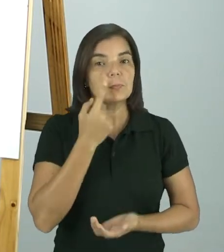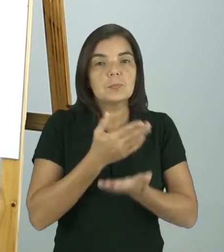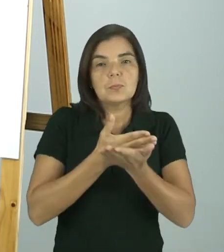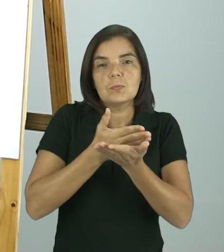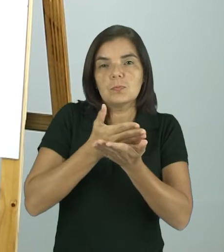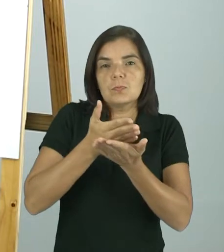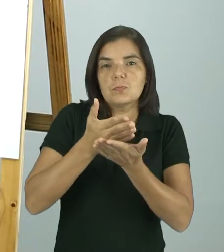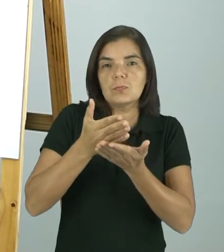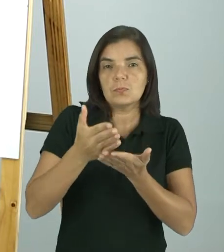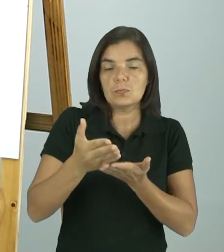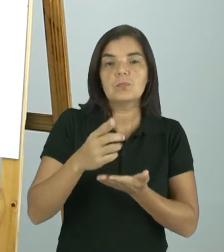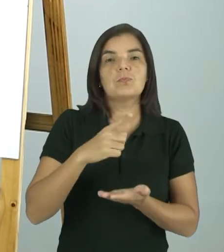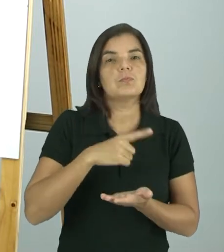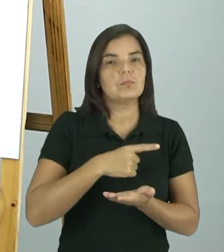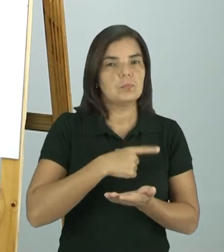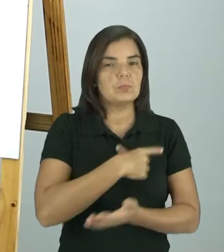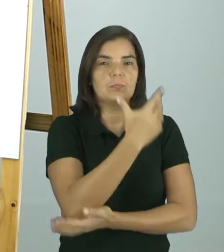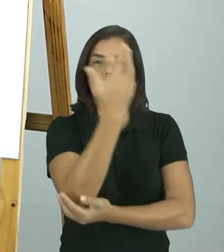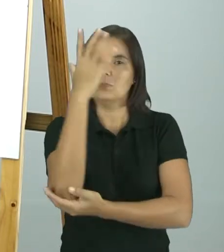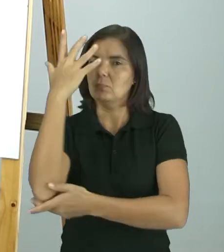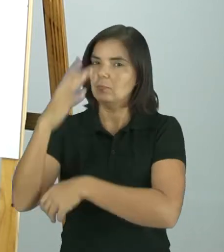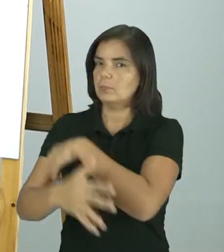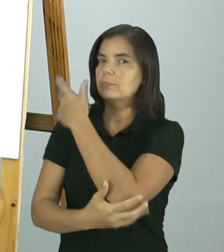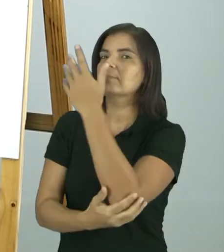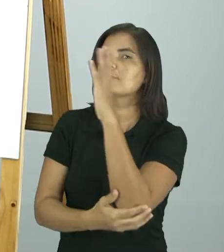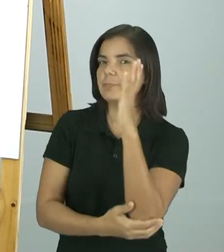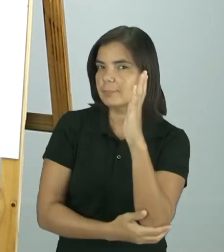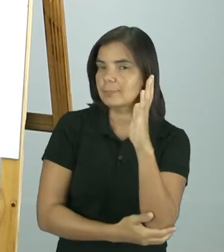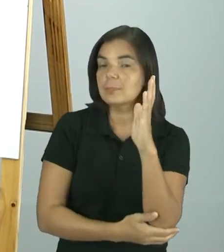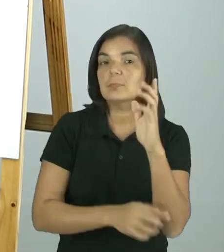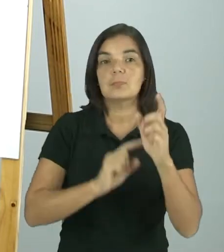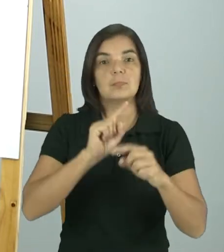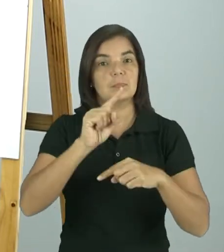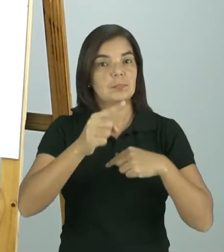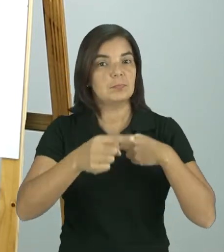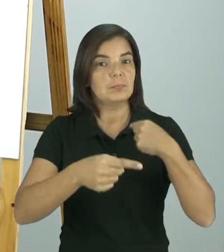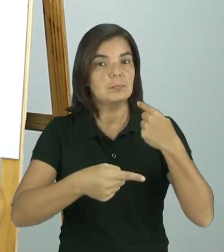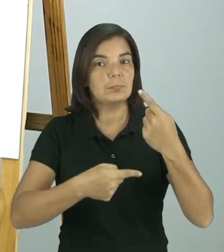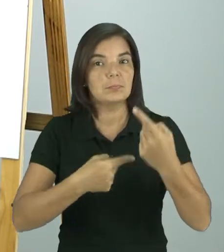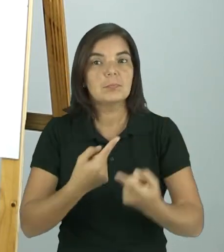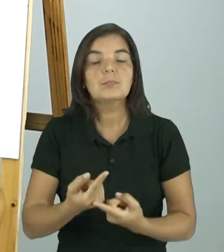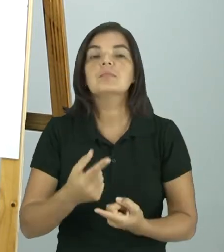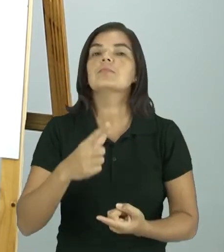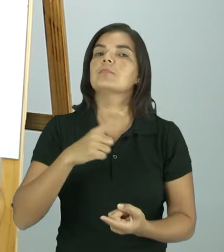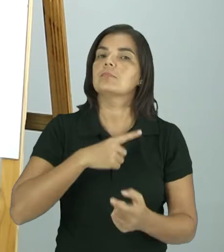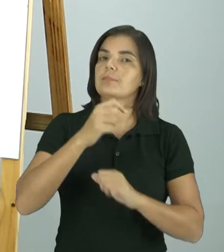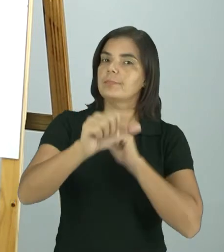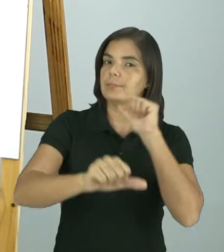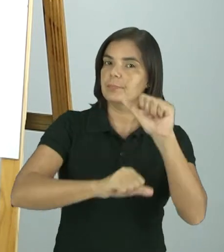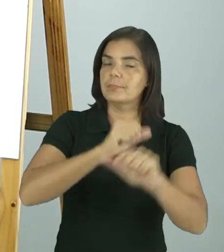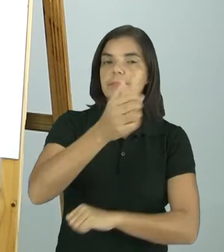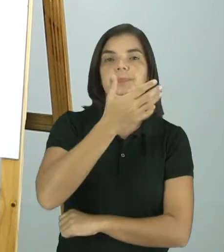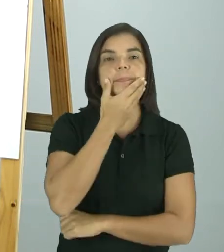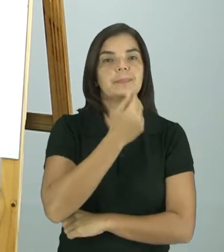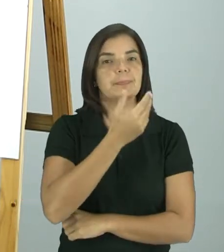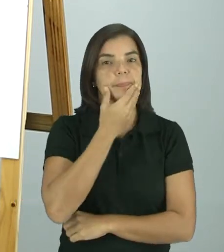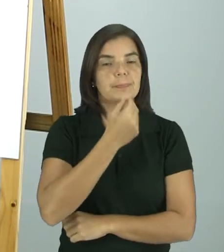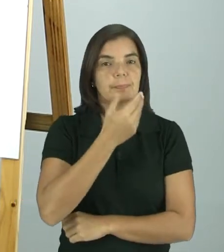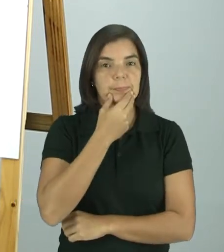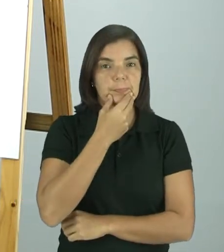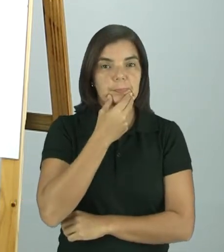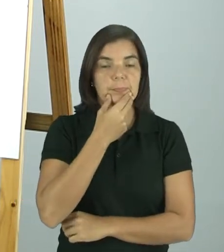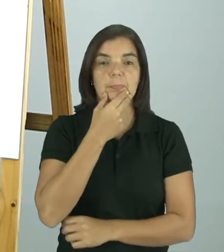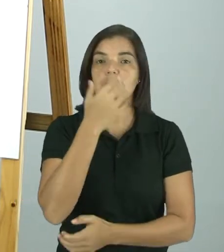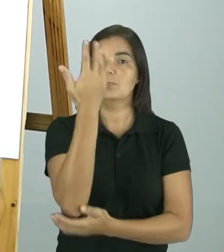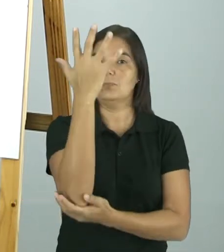início tinha muitas florestas, não era? E depois já houve a transformação do homem, com as